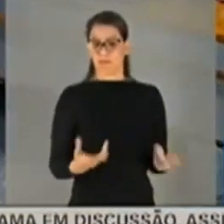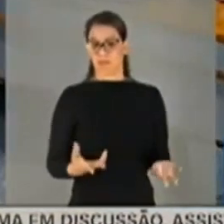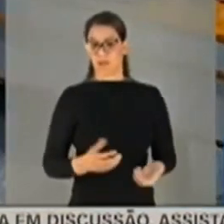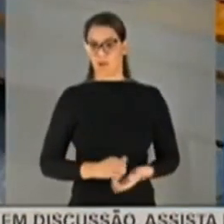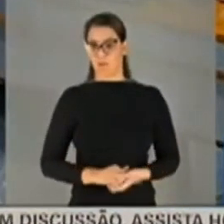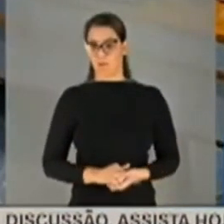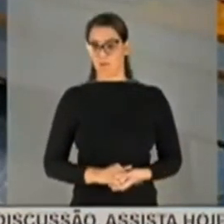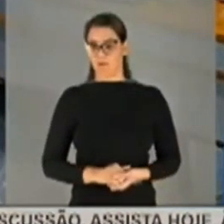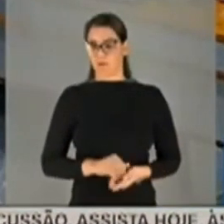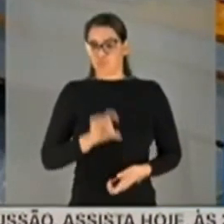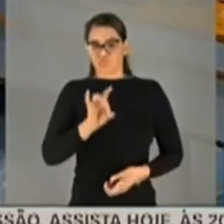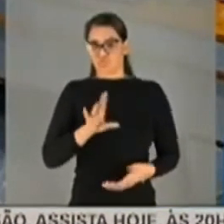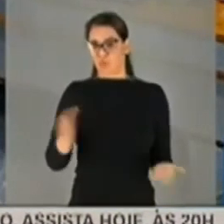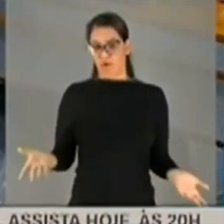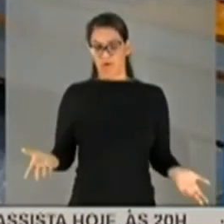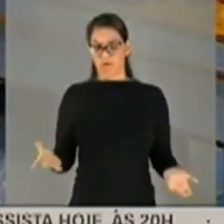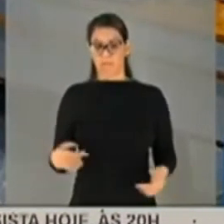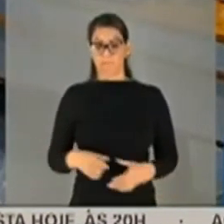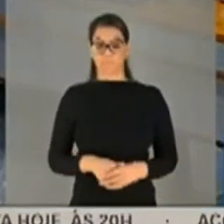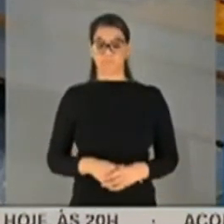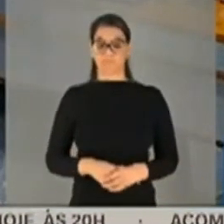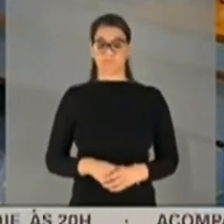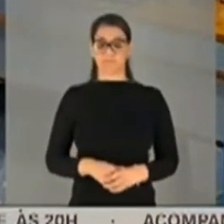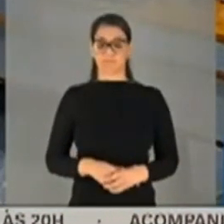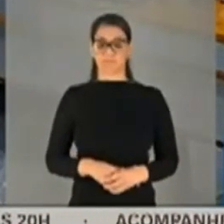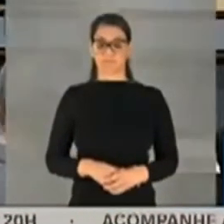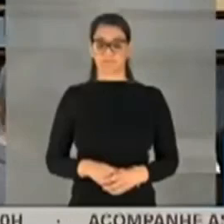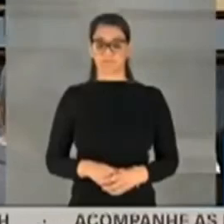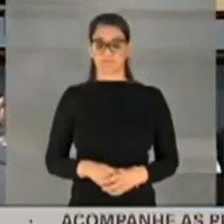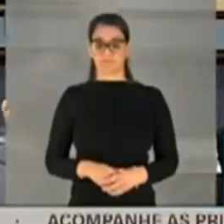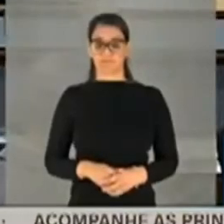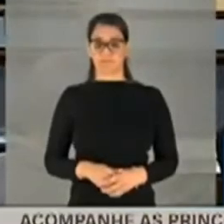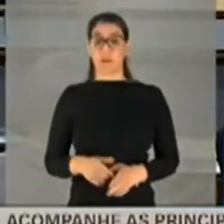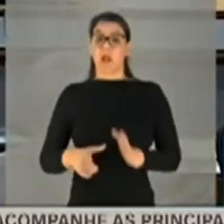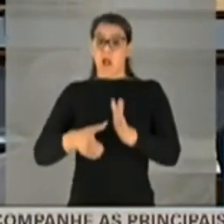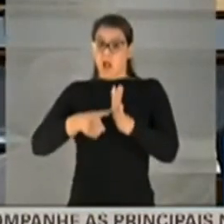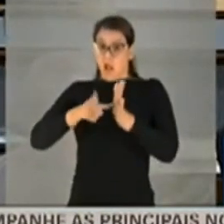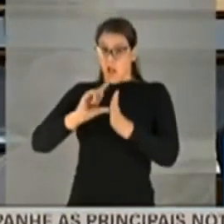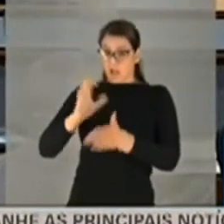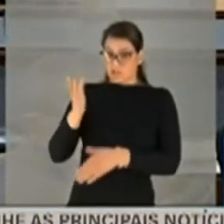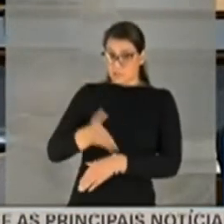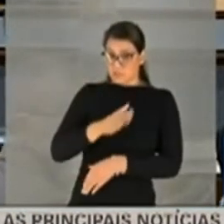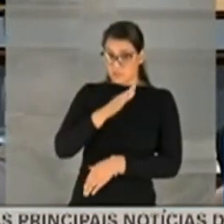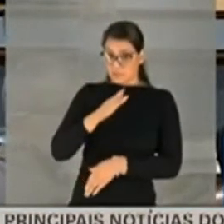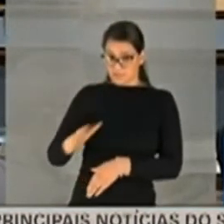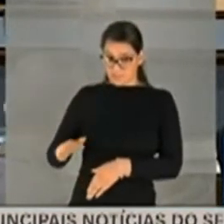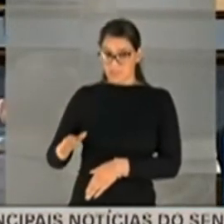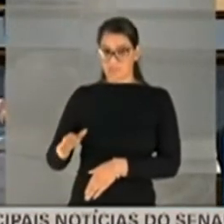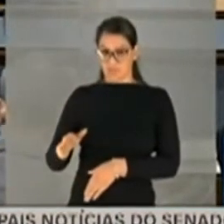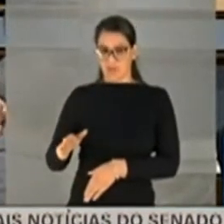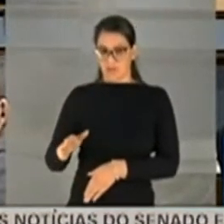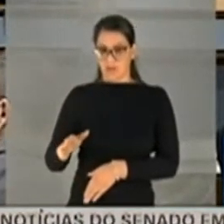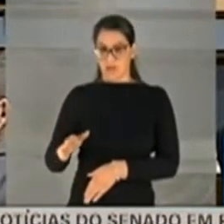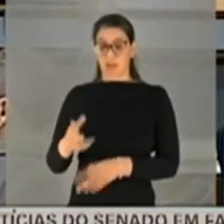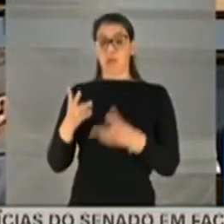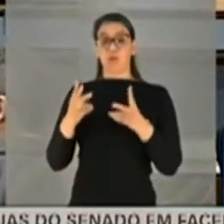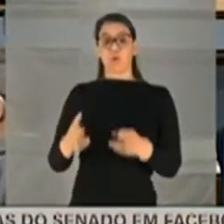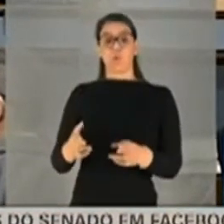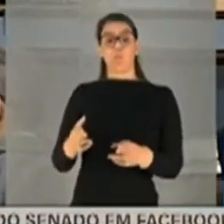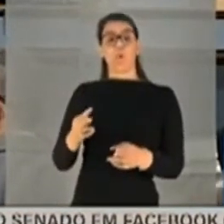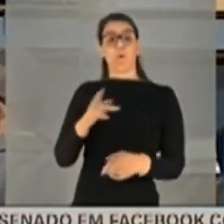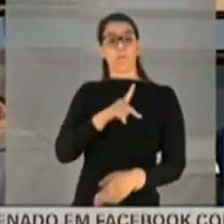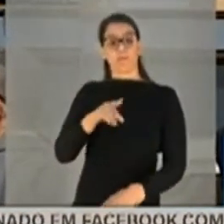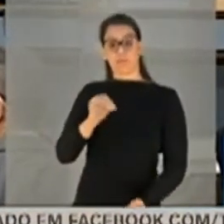Exª. Se me permitir, antes de V. Exª suspender... ser estabelecidos, como o Omar falou, pelo